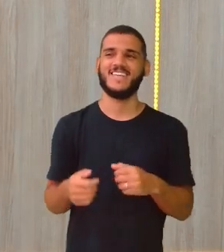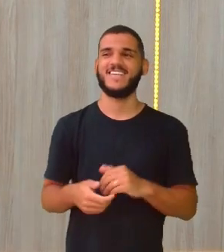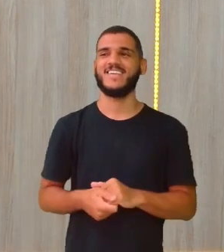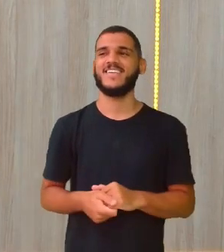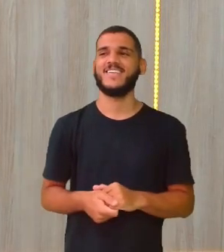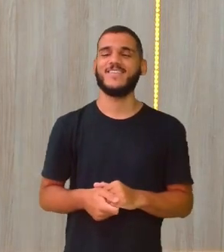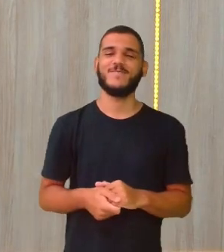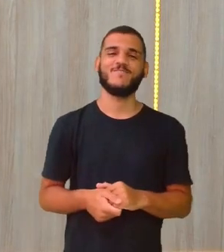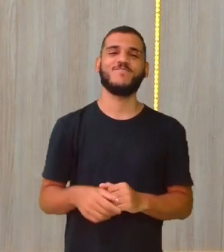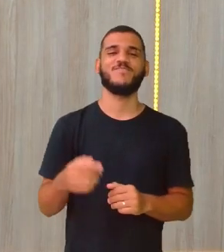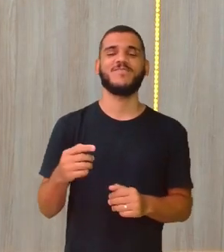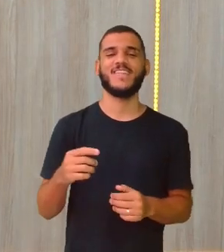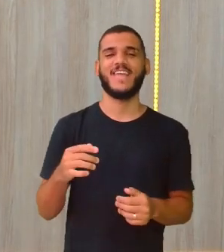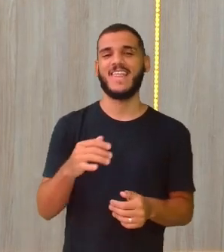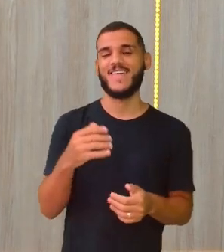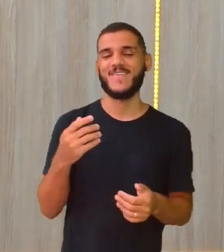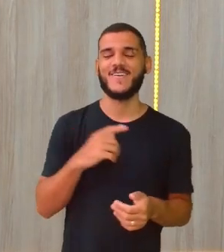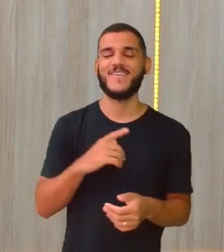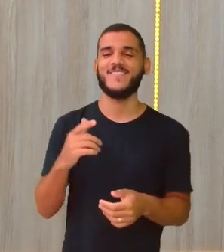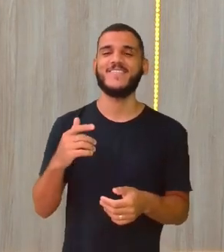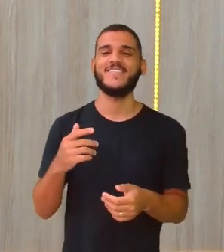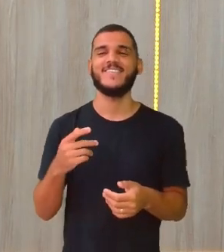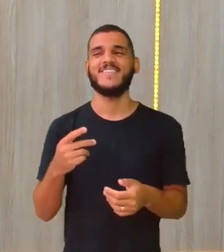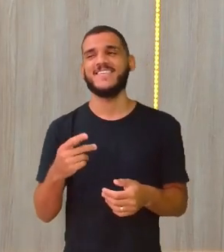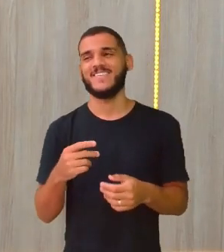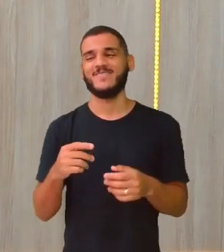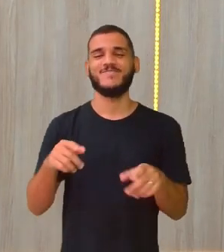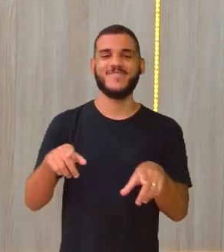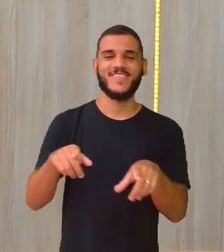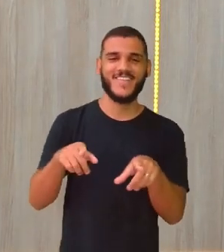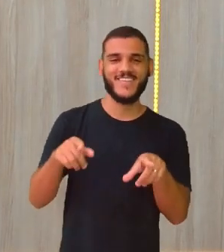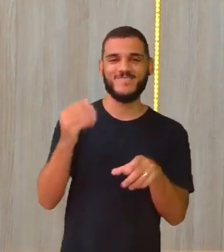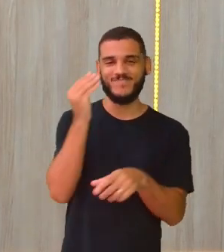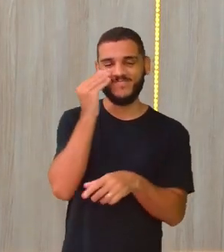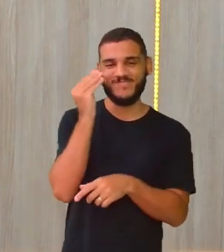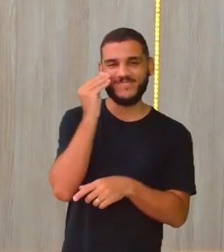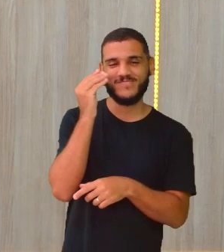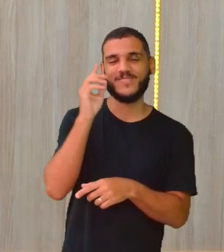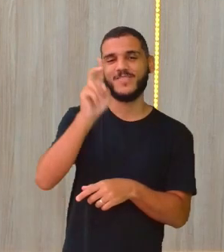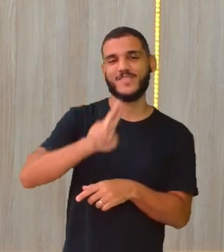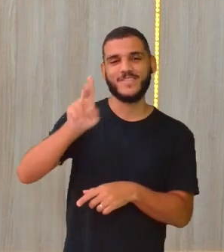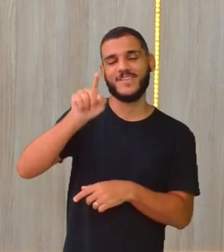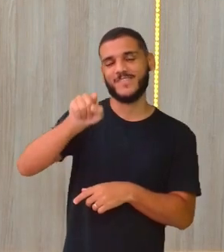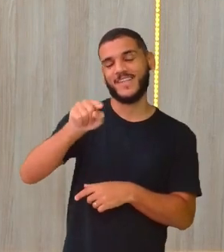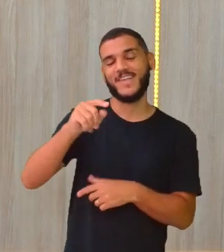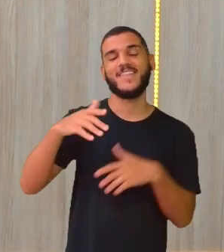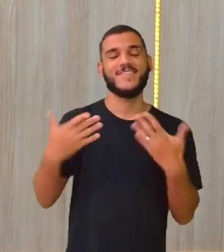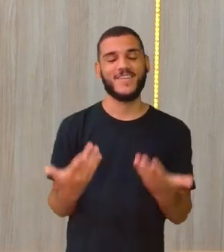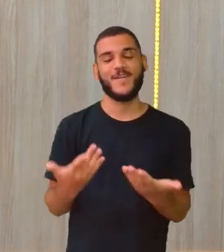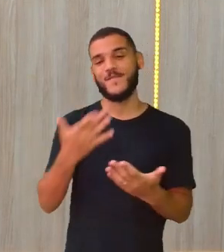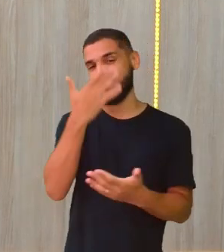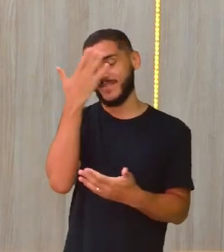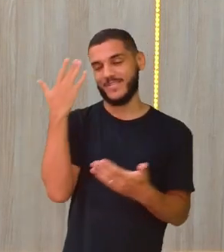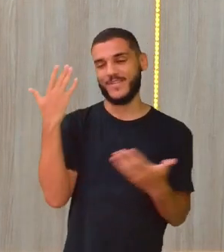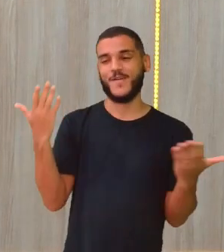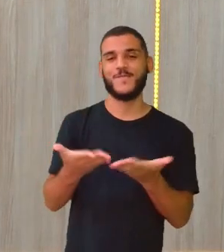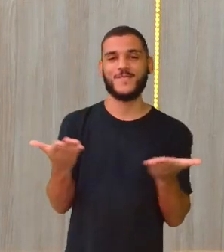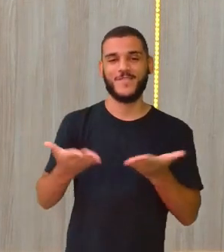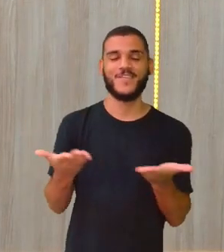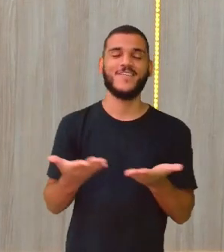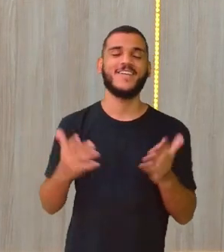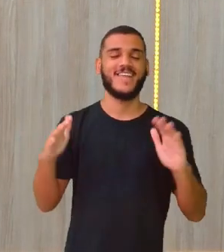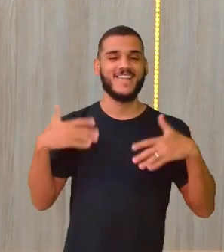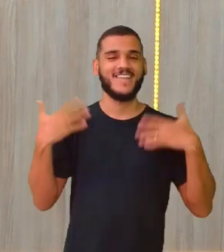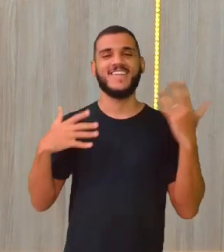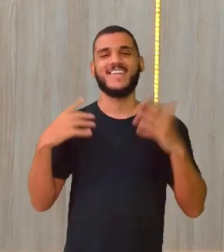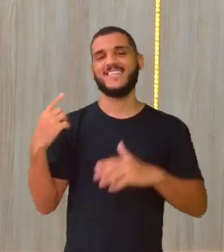fazer com o dedo, mas não deu errado. Eu disse, peraí que vou fazer. Olha, gente, assim, nesse clima alegre que a gente vai se